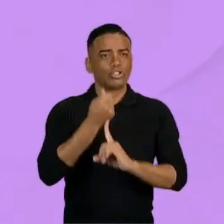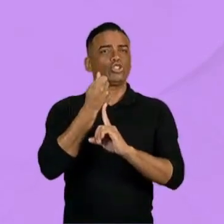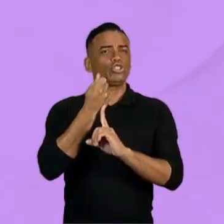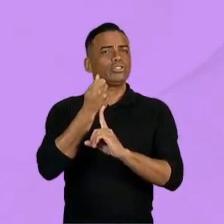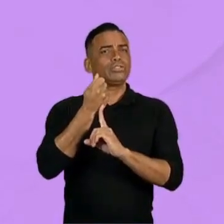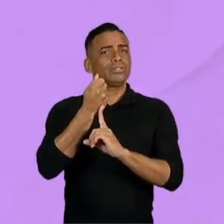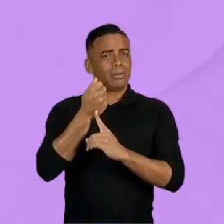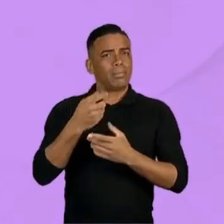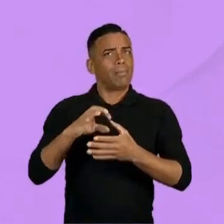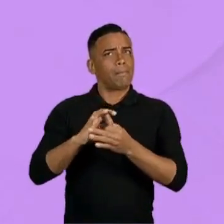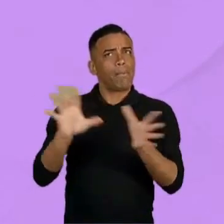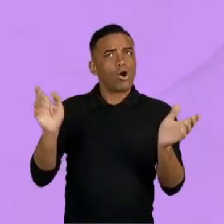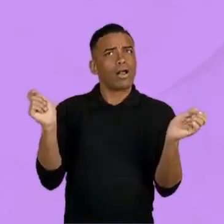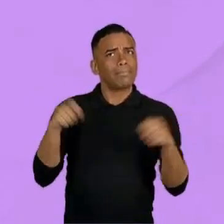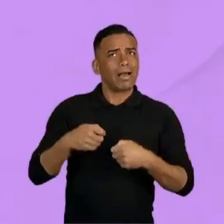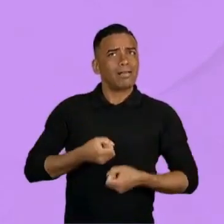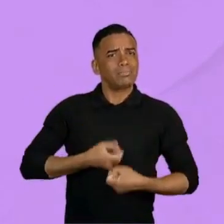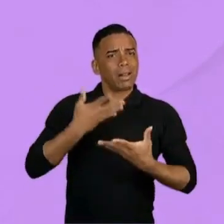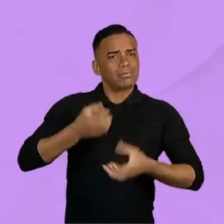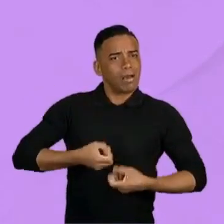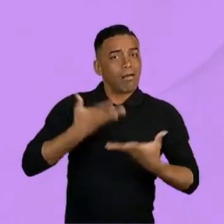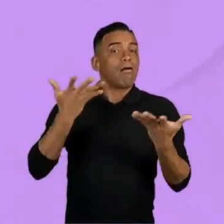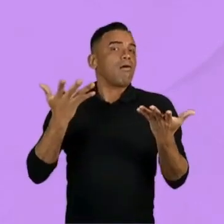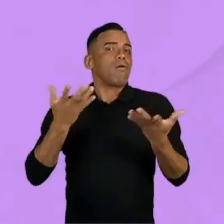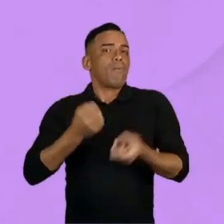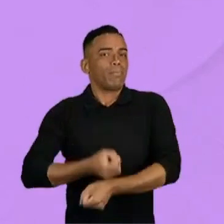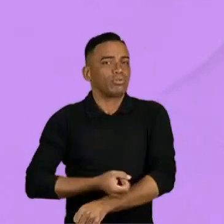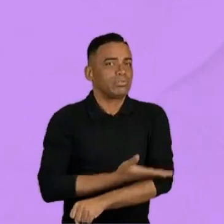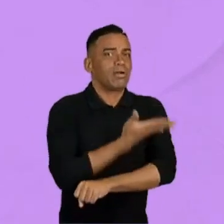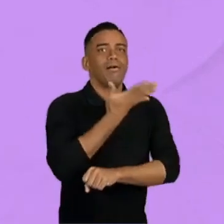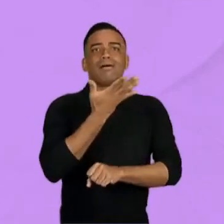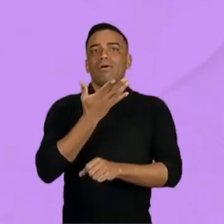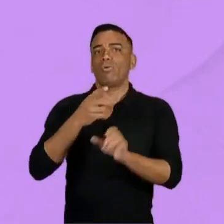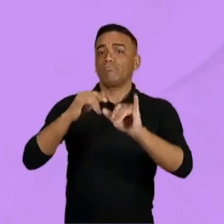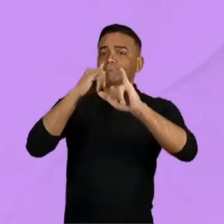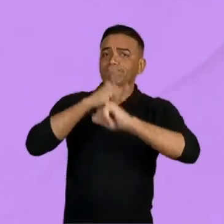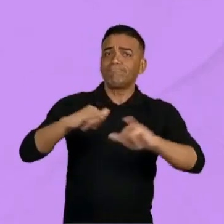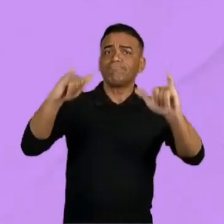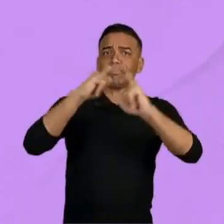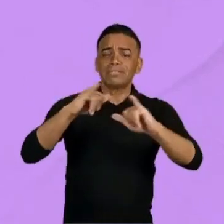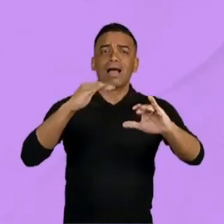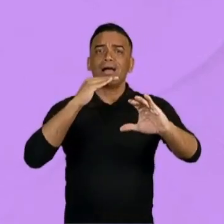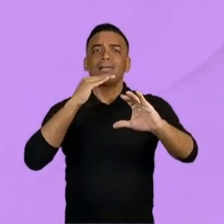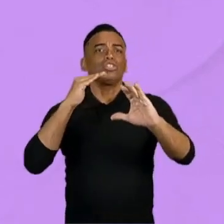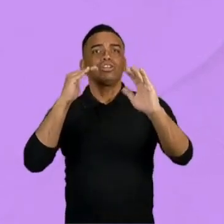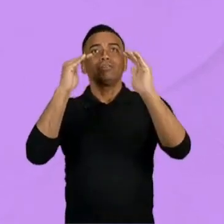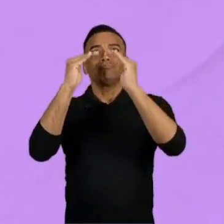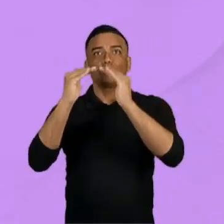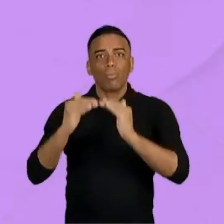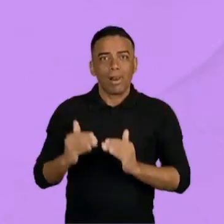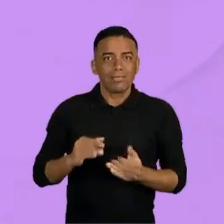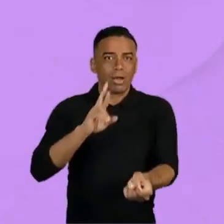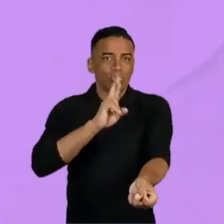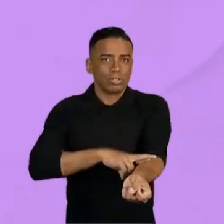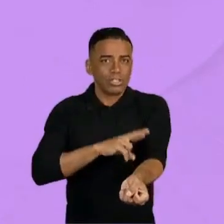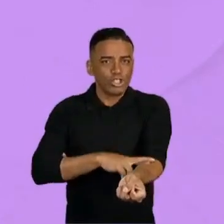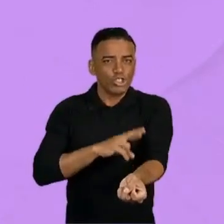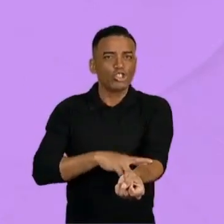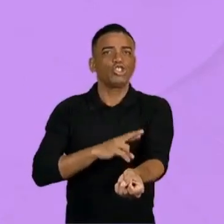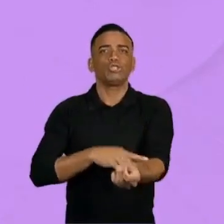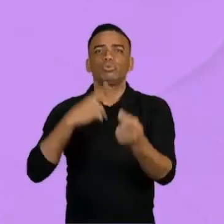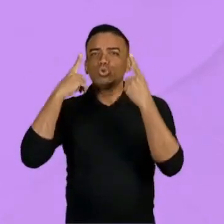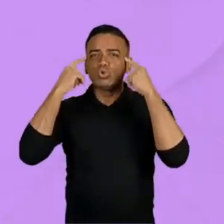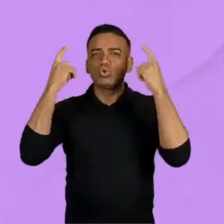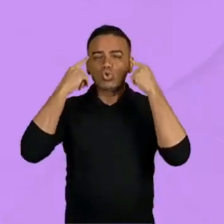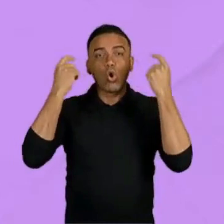expressar emoções, criar uma experiência estética e transmitir uma mensagem através de uma combinação de sons e ritmos. A música